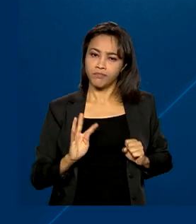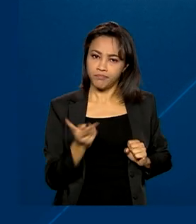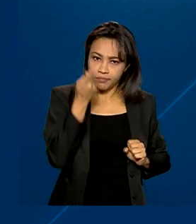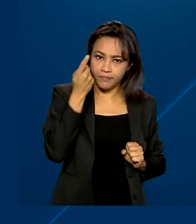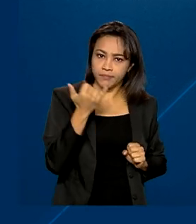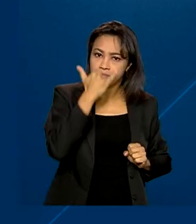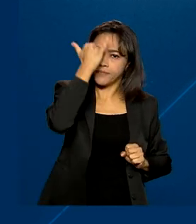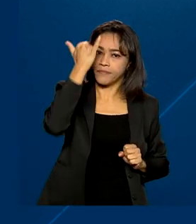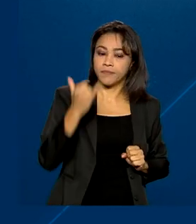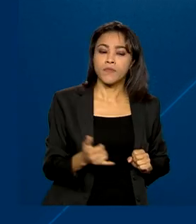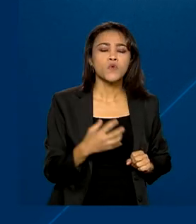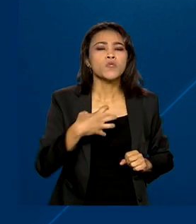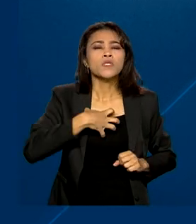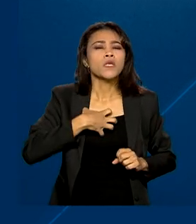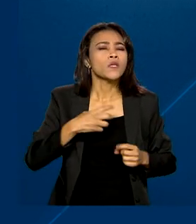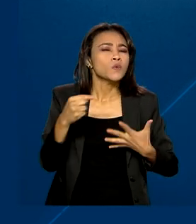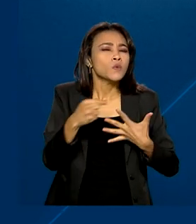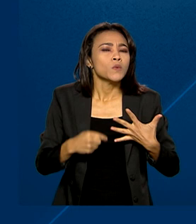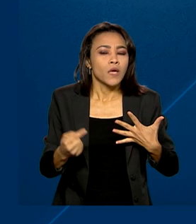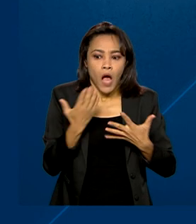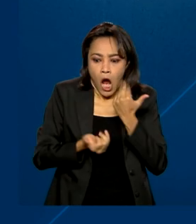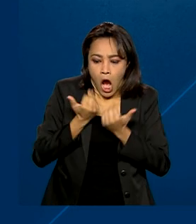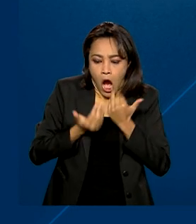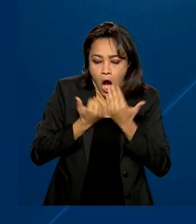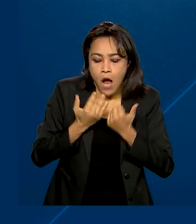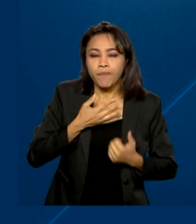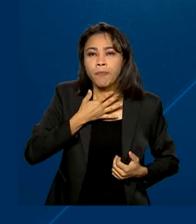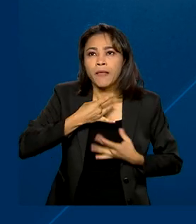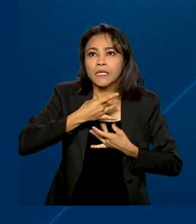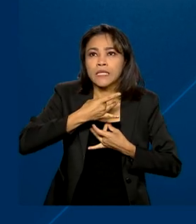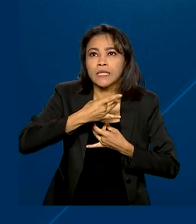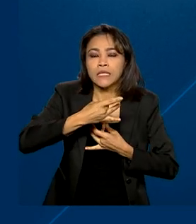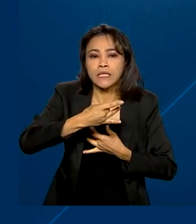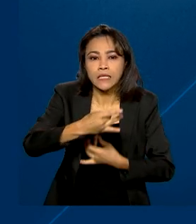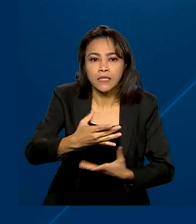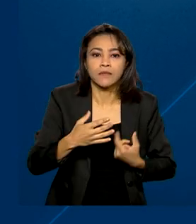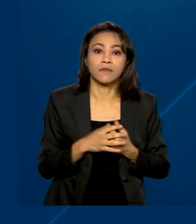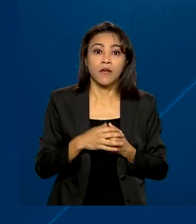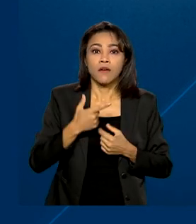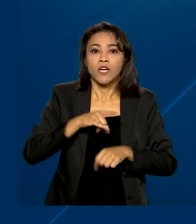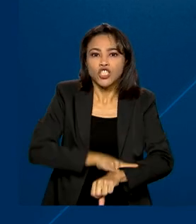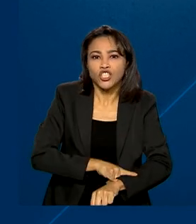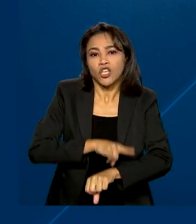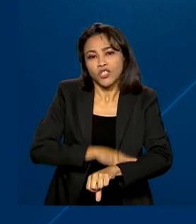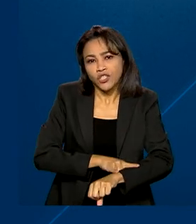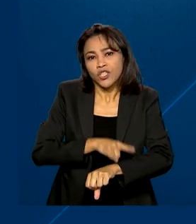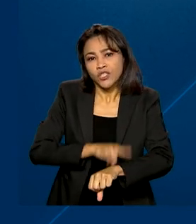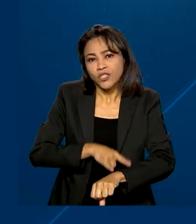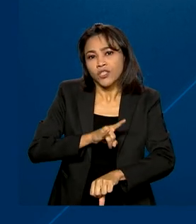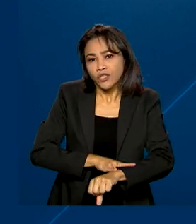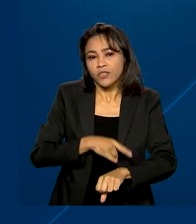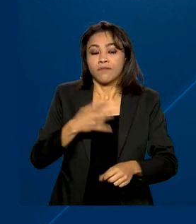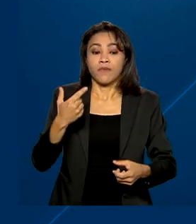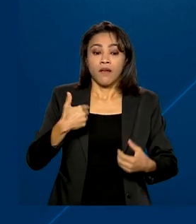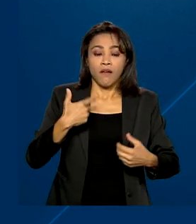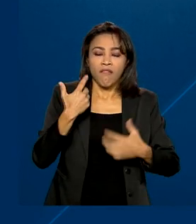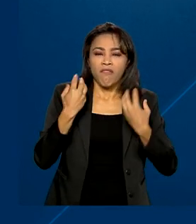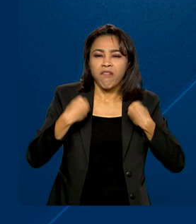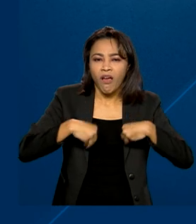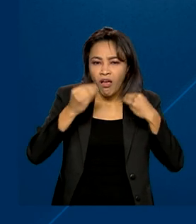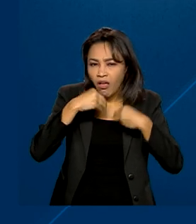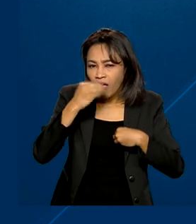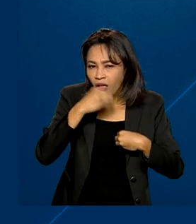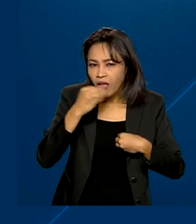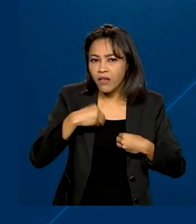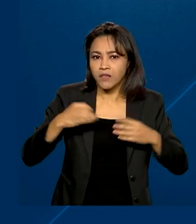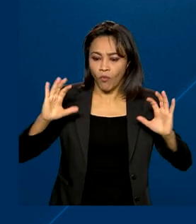Os sintomas são aumento de apetite, sede constante, necessidade de urinar várias vezes, fraqueza, perda de